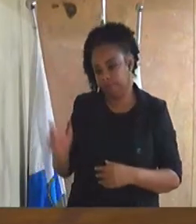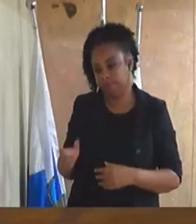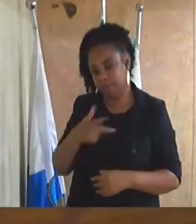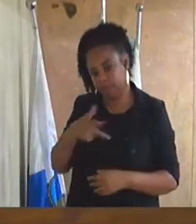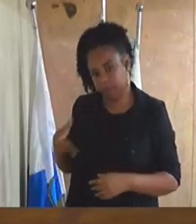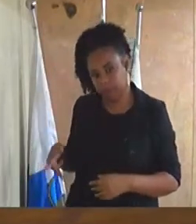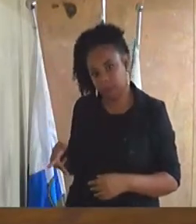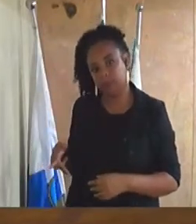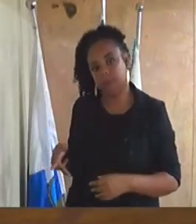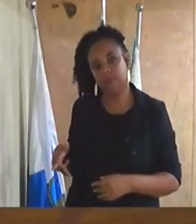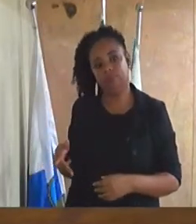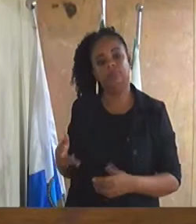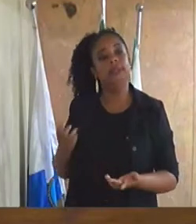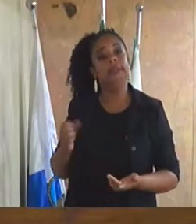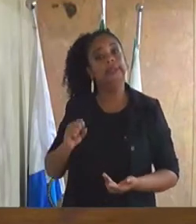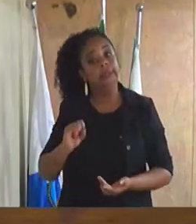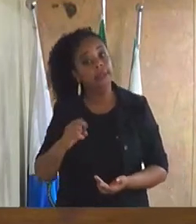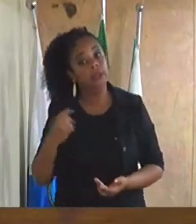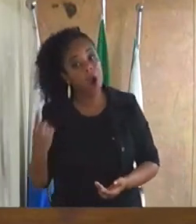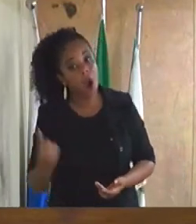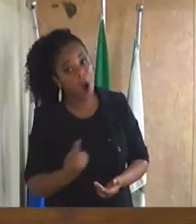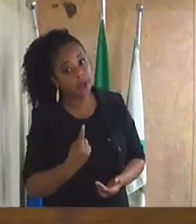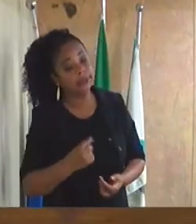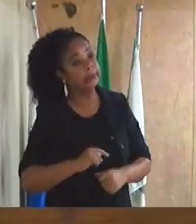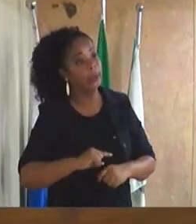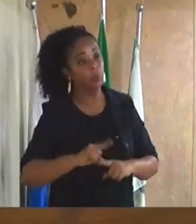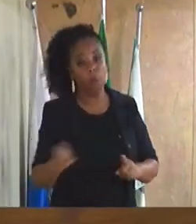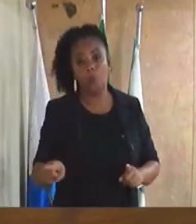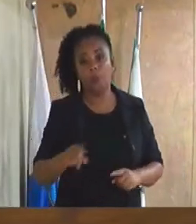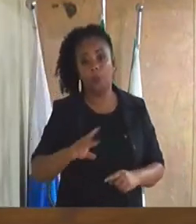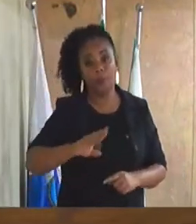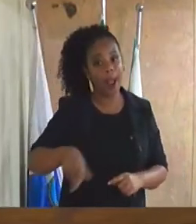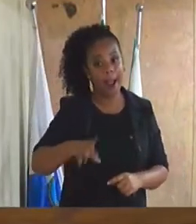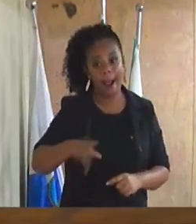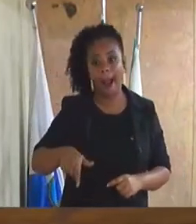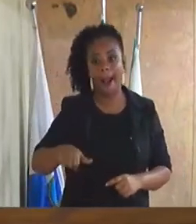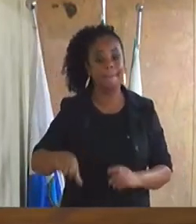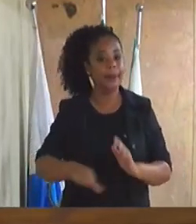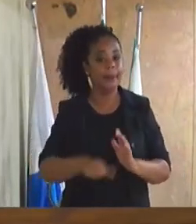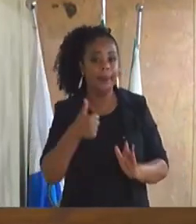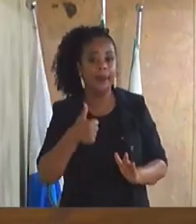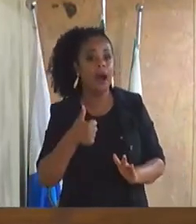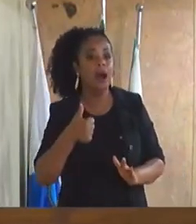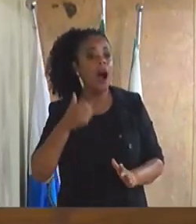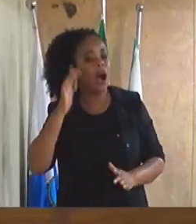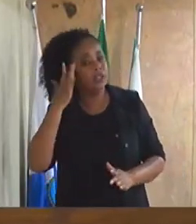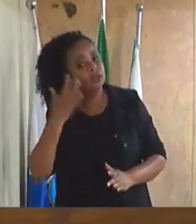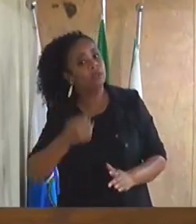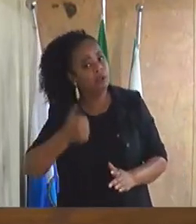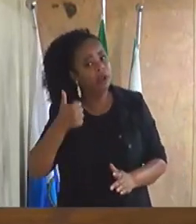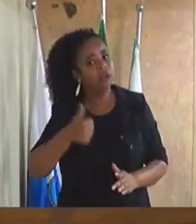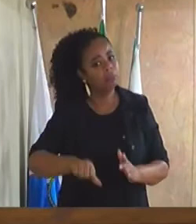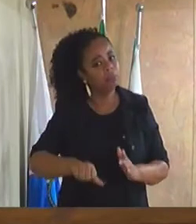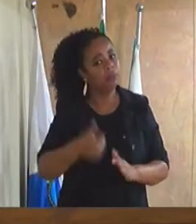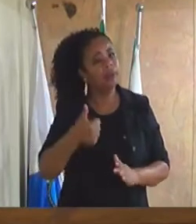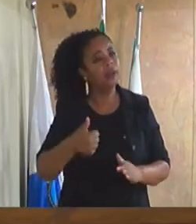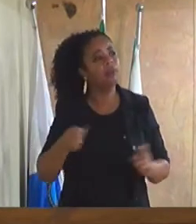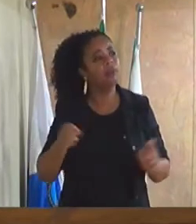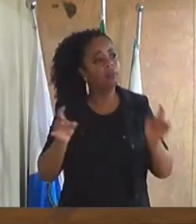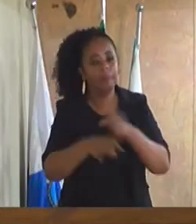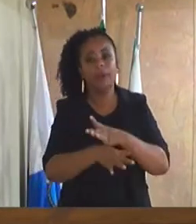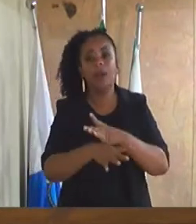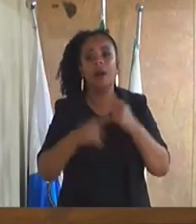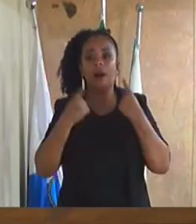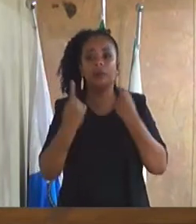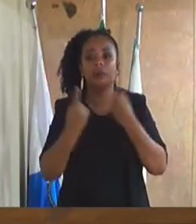se não formos a primeira devemos ser entre as primeiras câmaras municipais a realizar a sessão